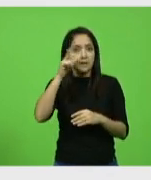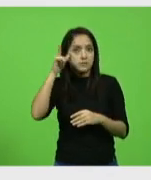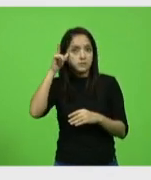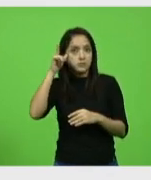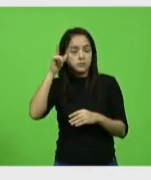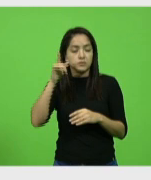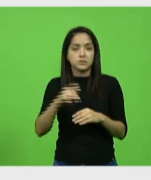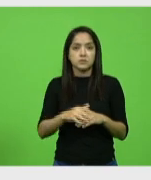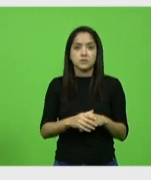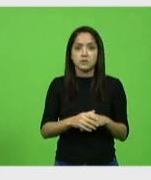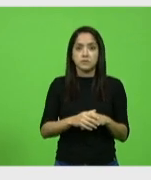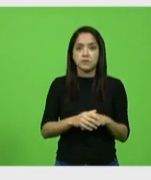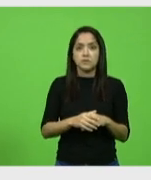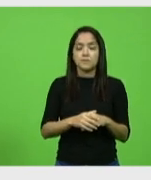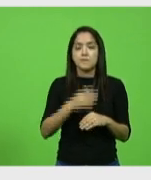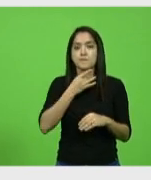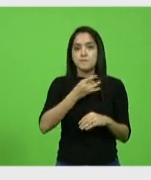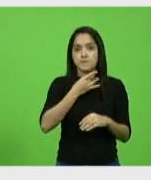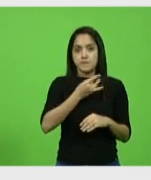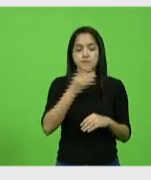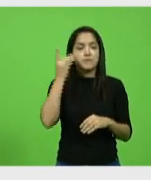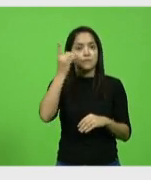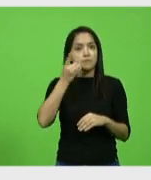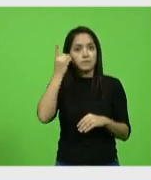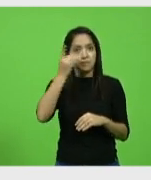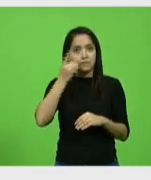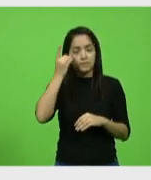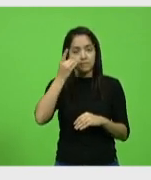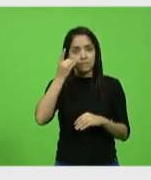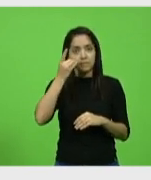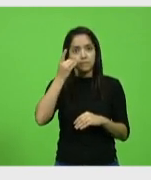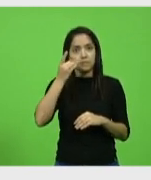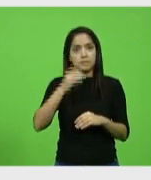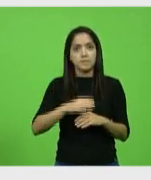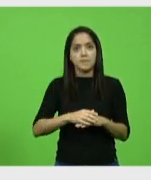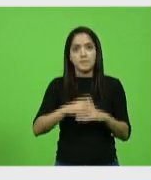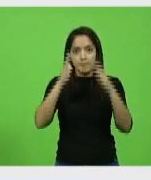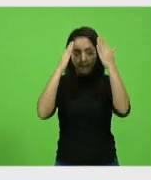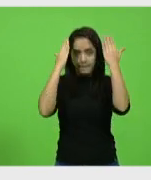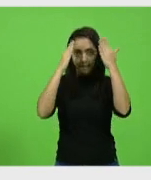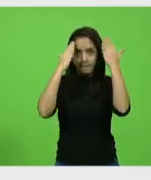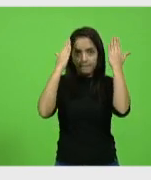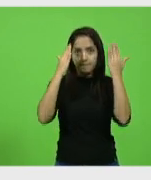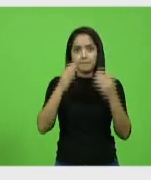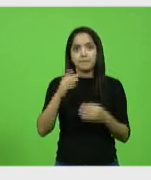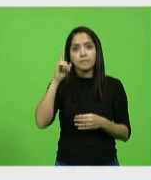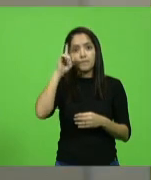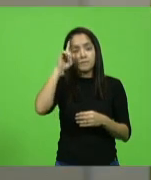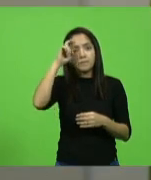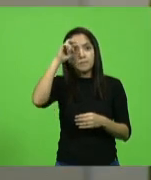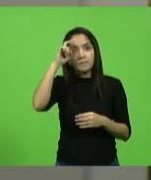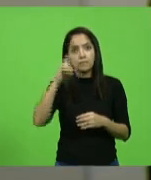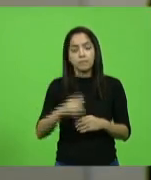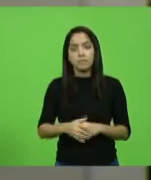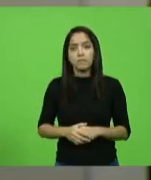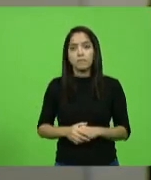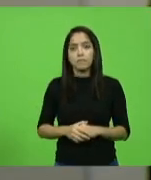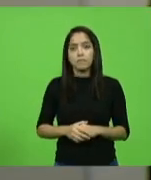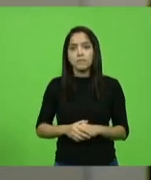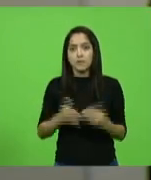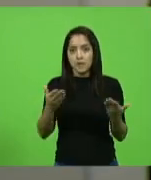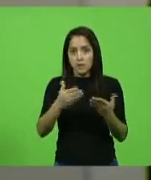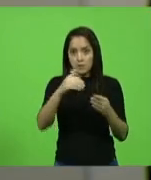o deputado Valdir Cobalquini, o deputado José Milton Schaefer e o deputado Marcos Vieira. Como